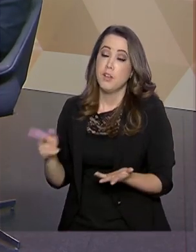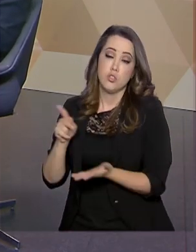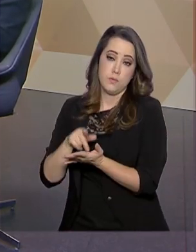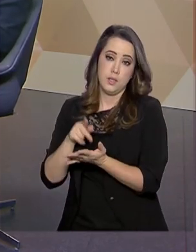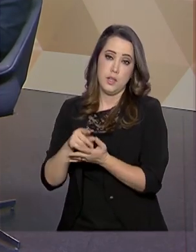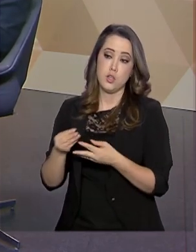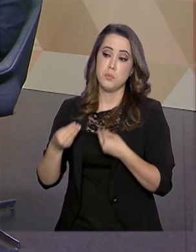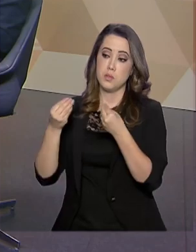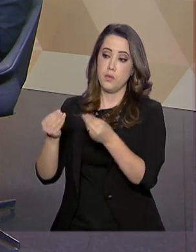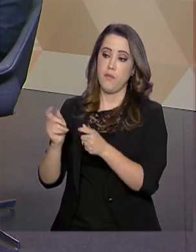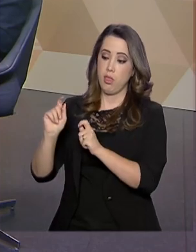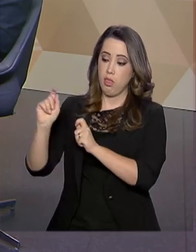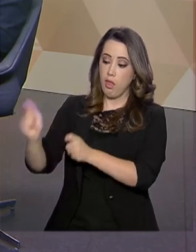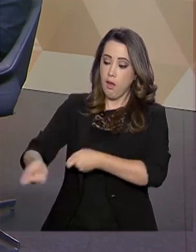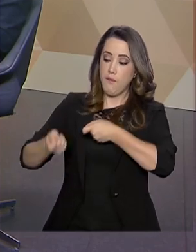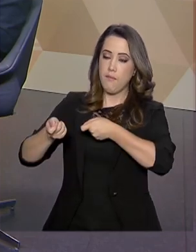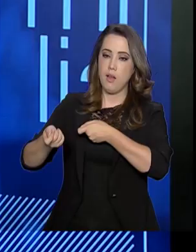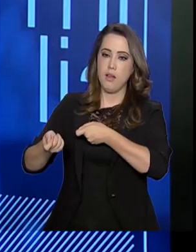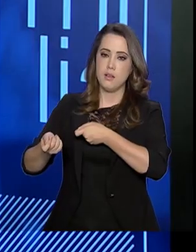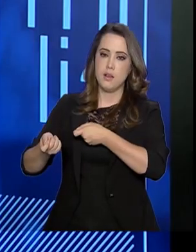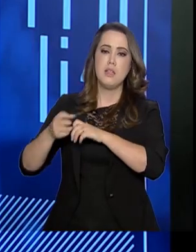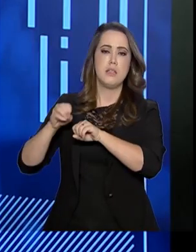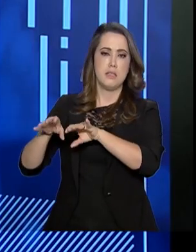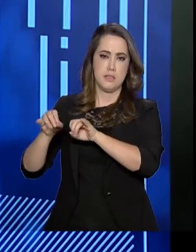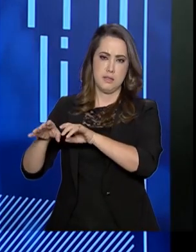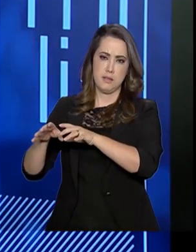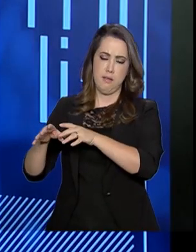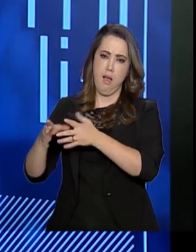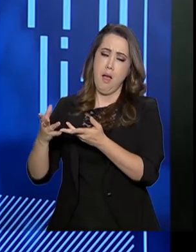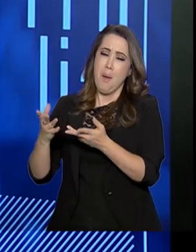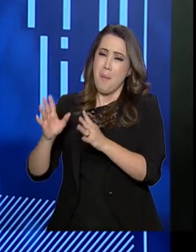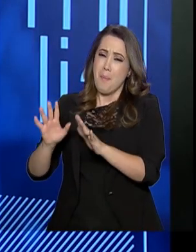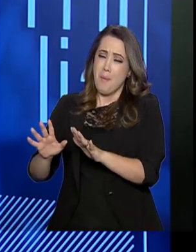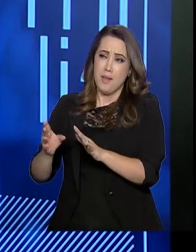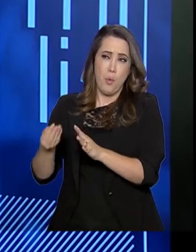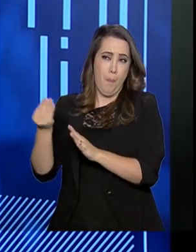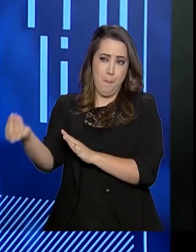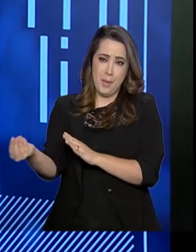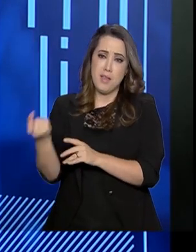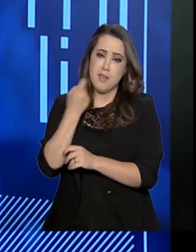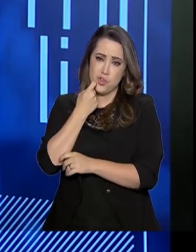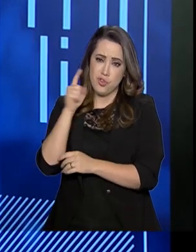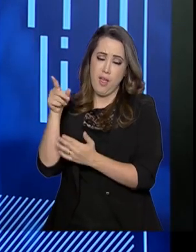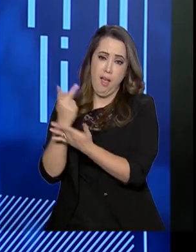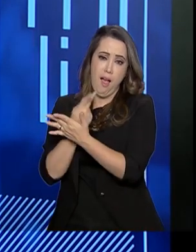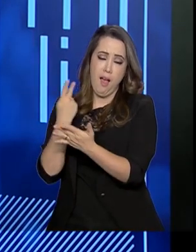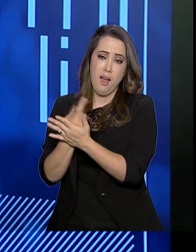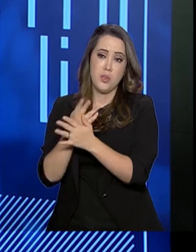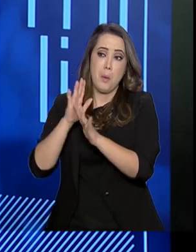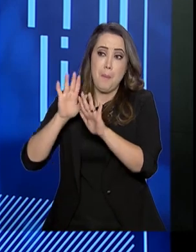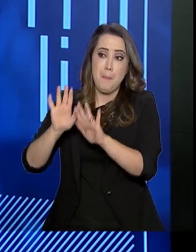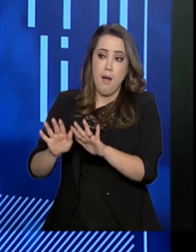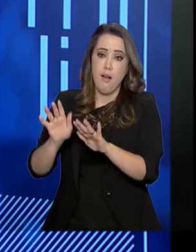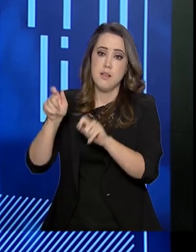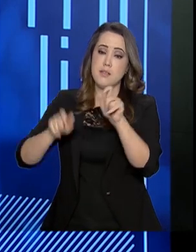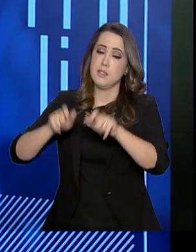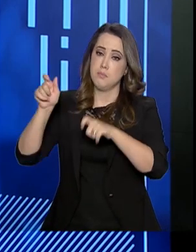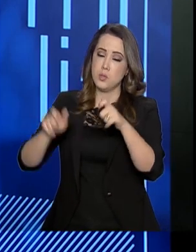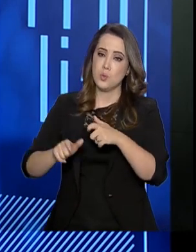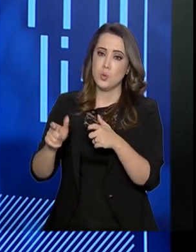a vara e ensinar a pescar, e não dar o peixe. Mas as pessoas em situação de